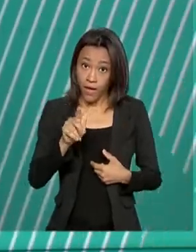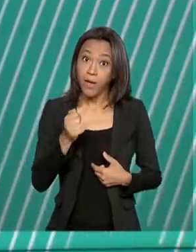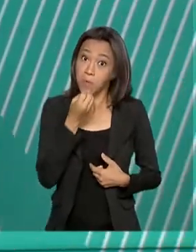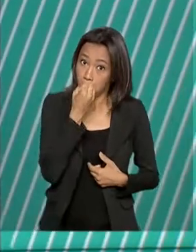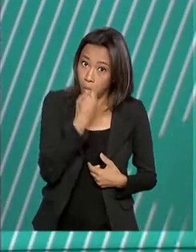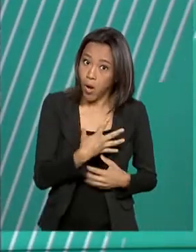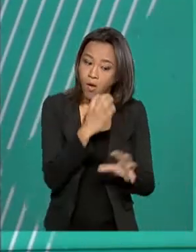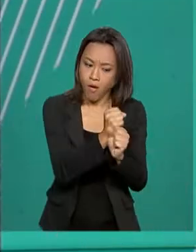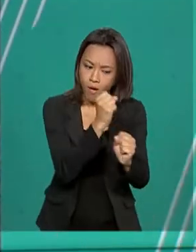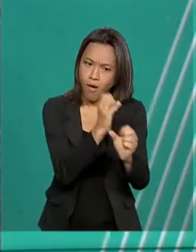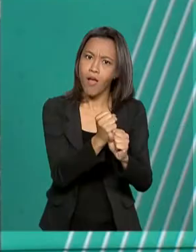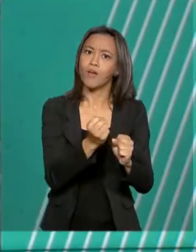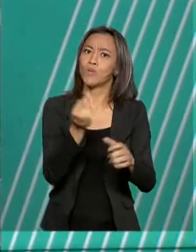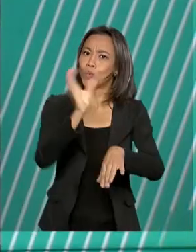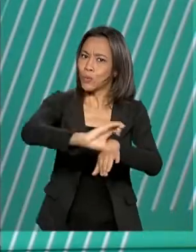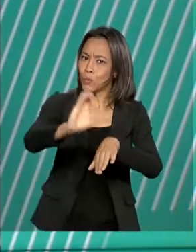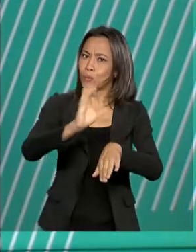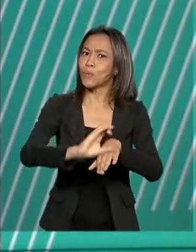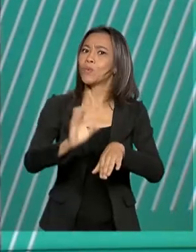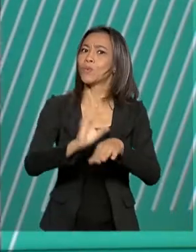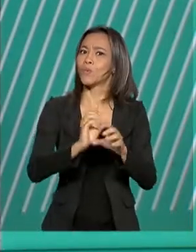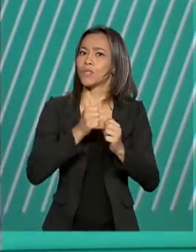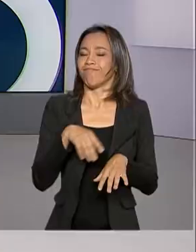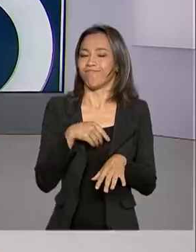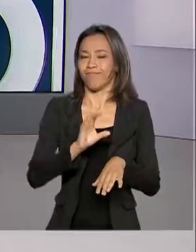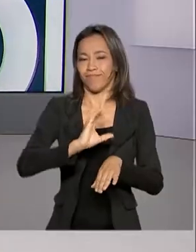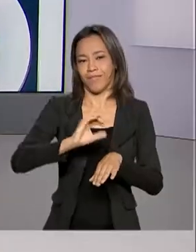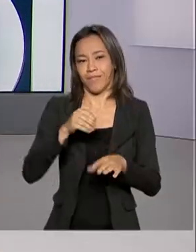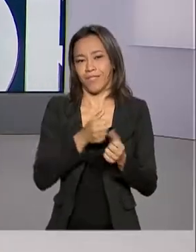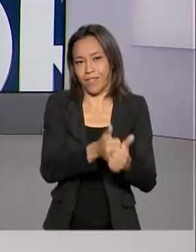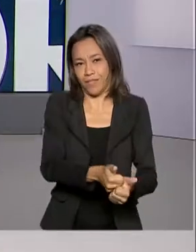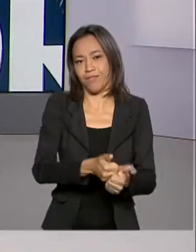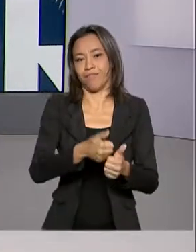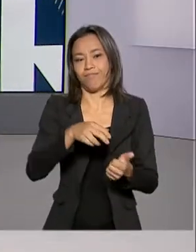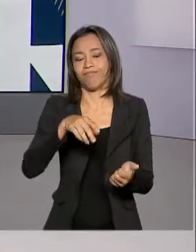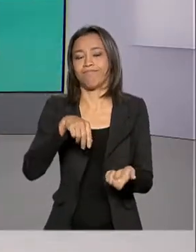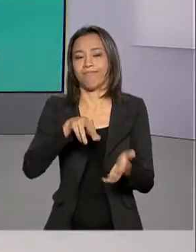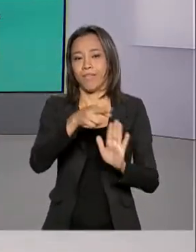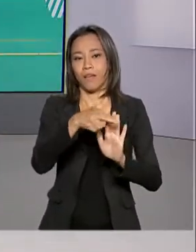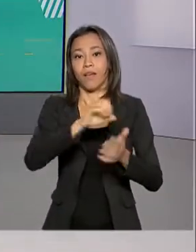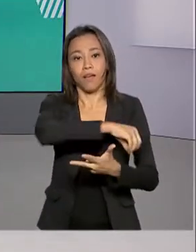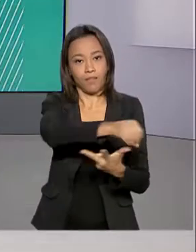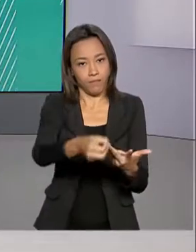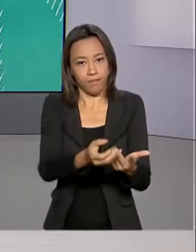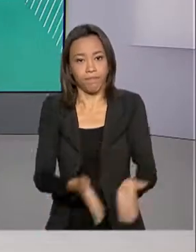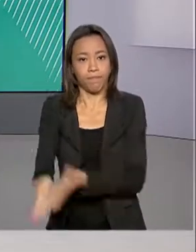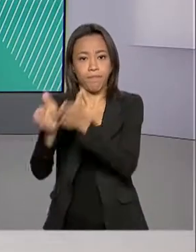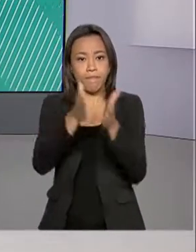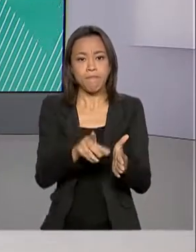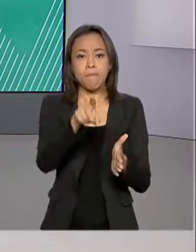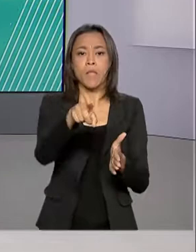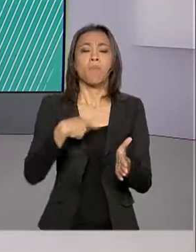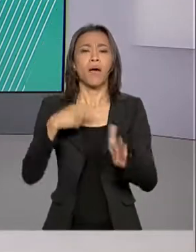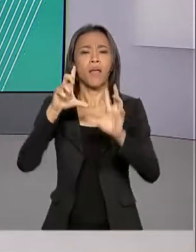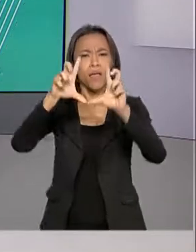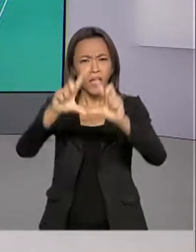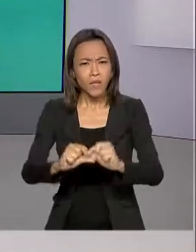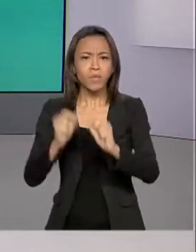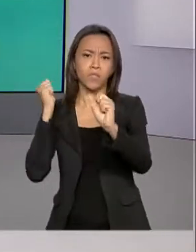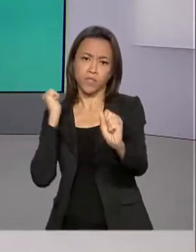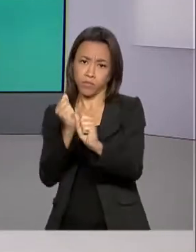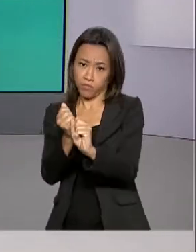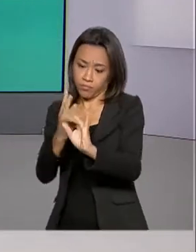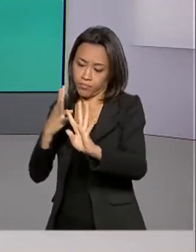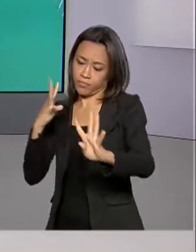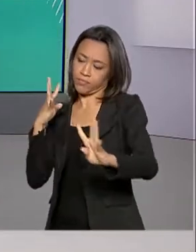bem colocados nos cursos, de acordo com as notas do Enem. Para reduzir filas e agilizar os pedidos de aposentadoria